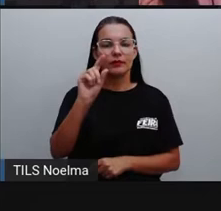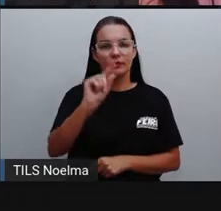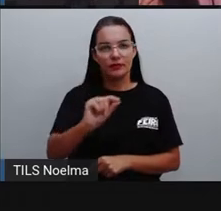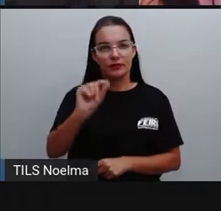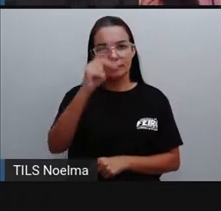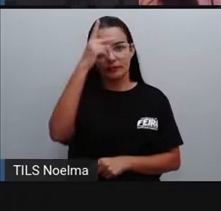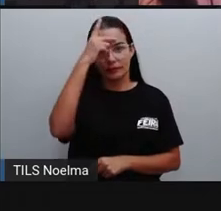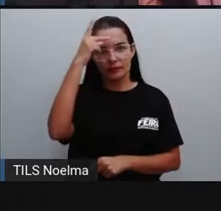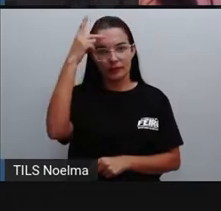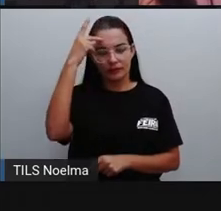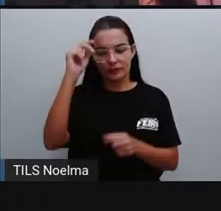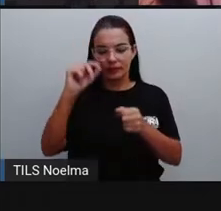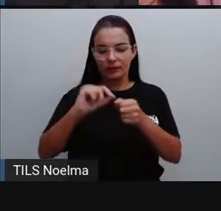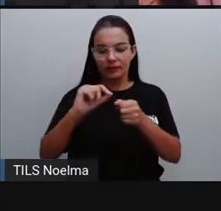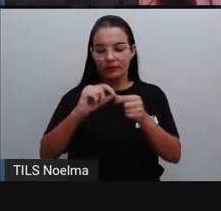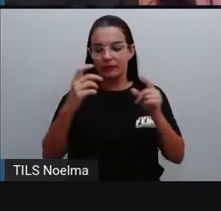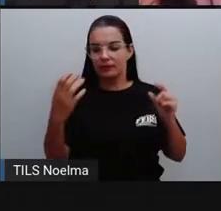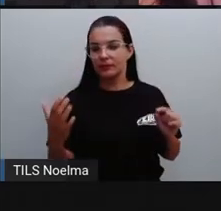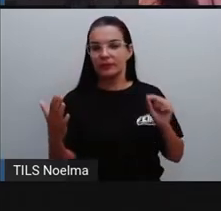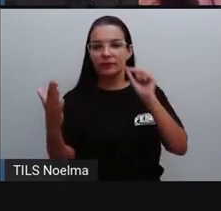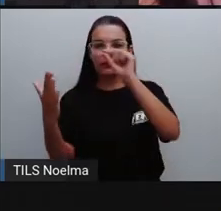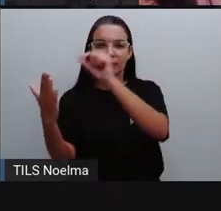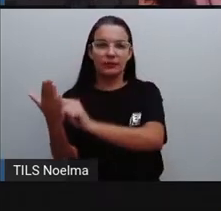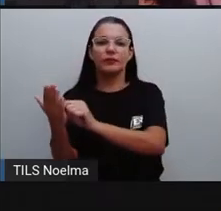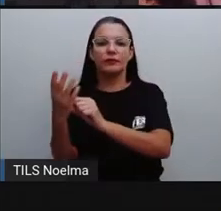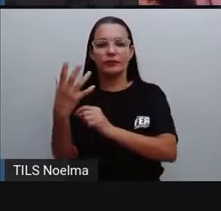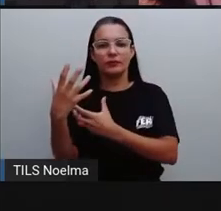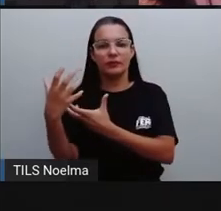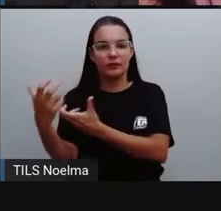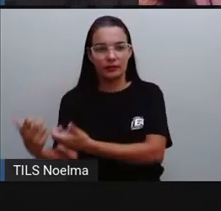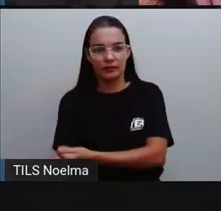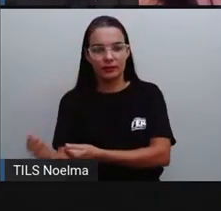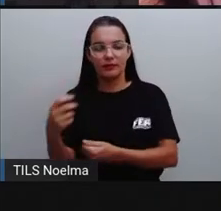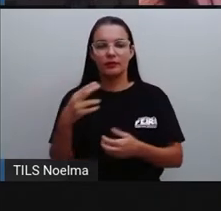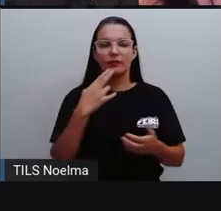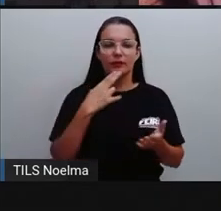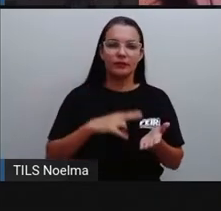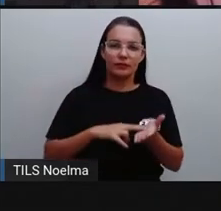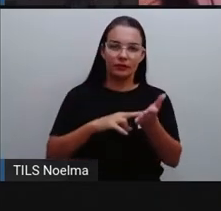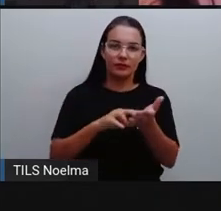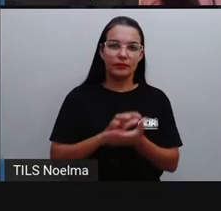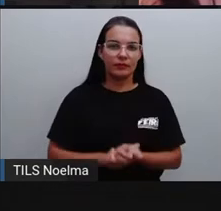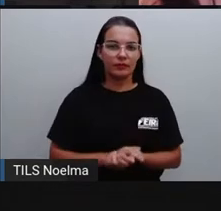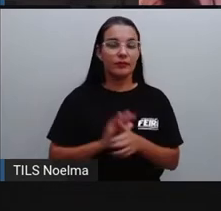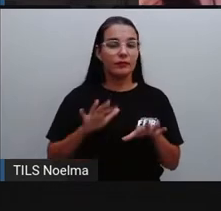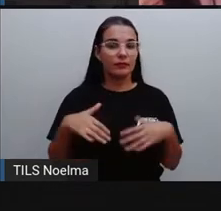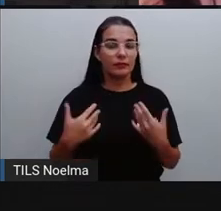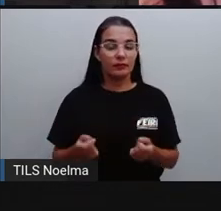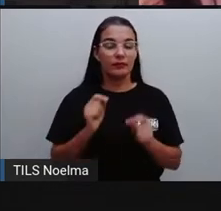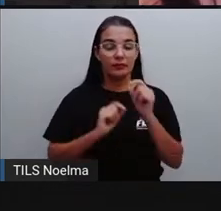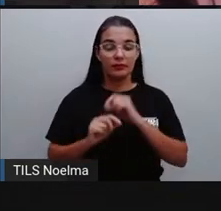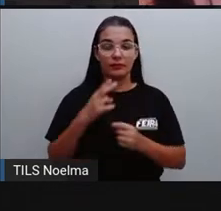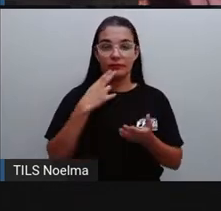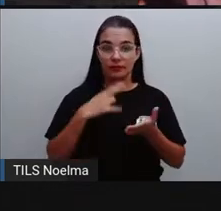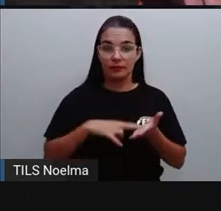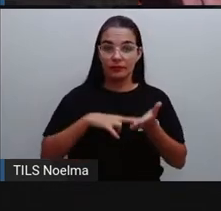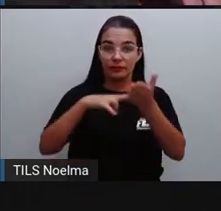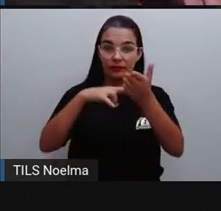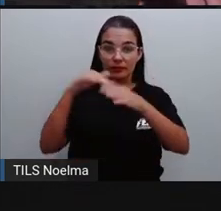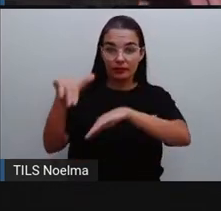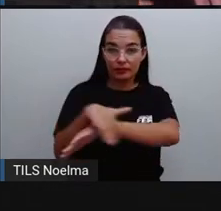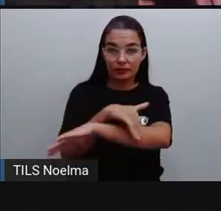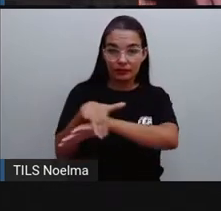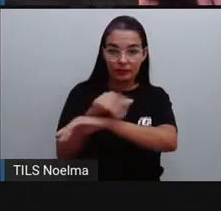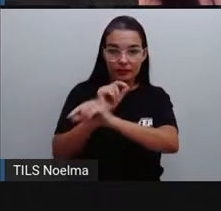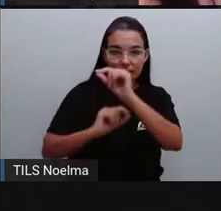grau de intimidade que há entre remetente e destinatário. No caso de uma carta endereçada